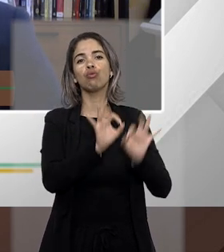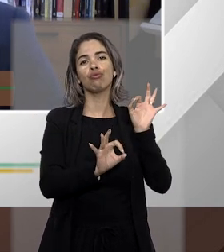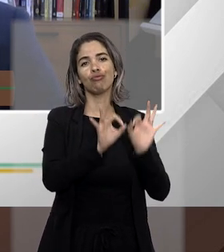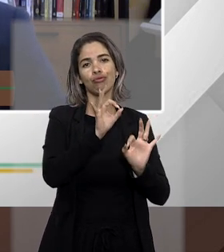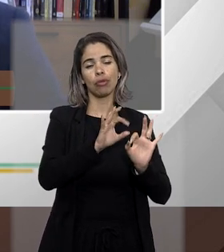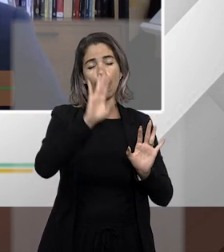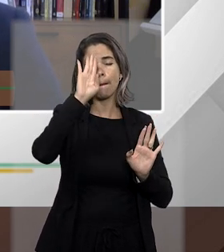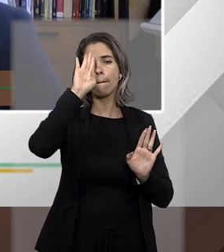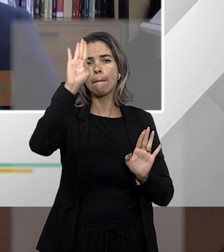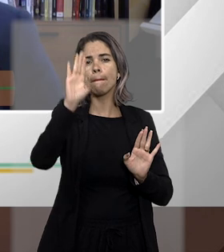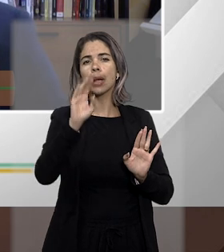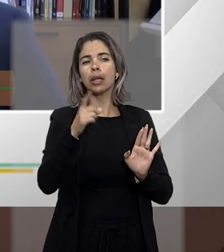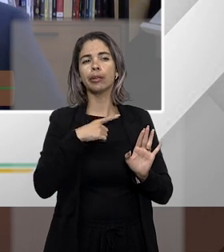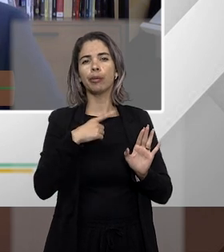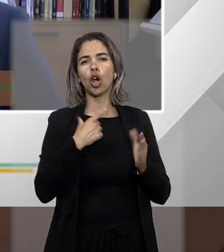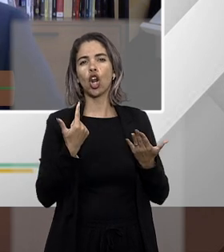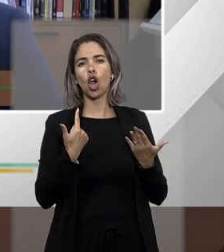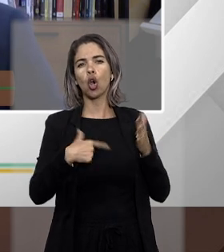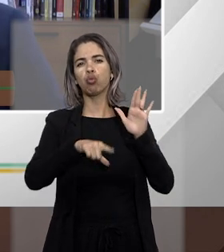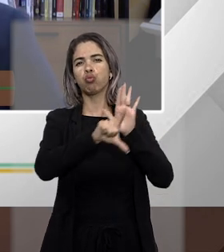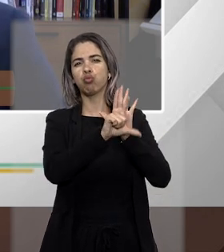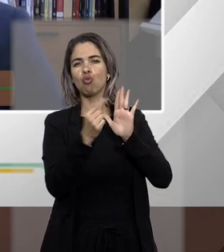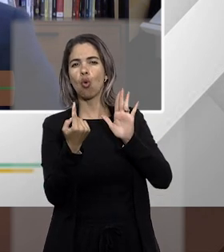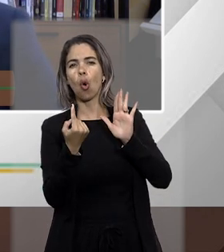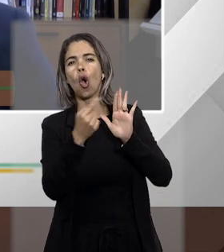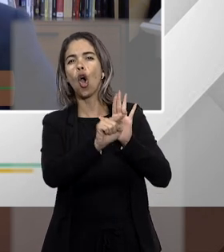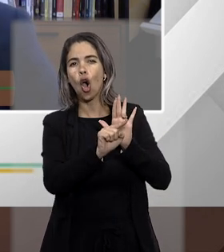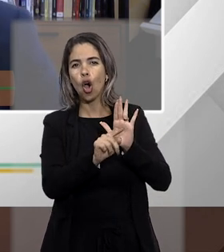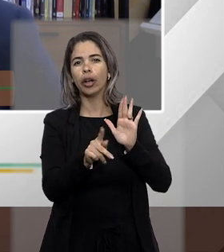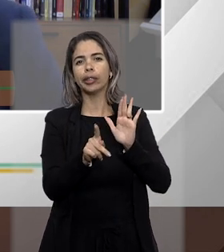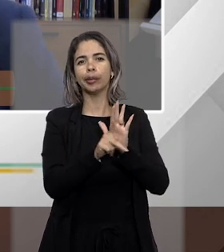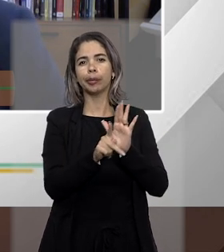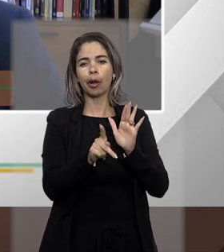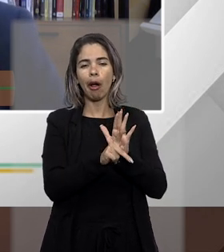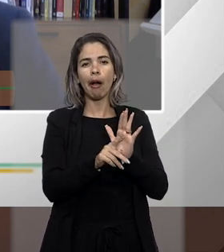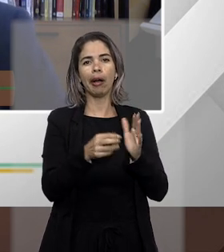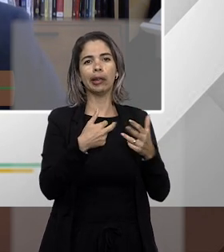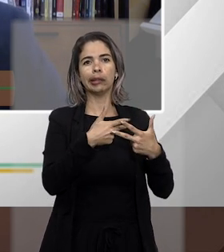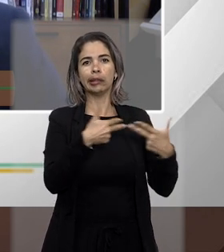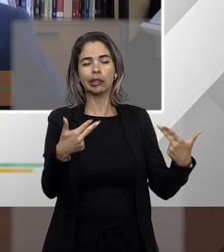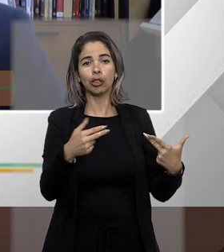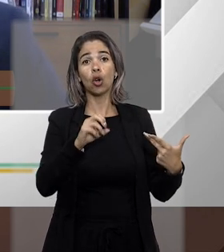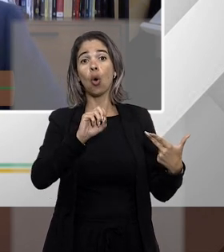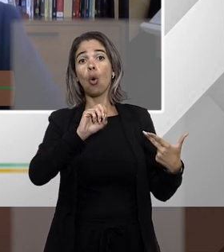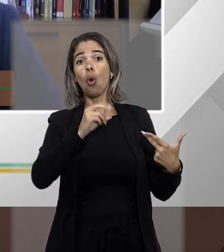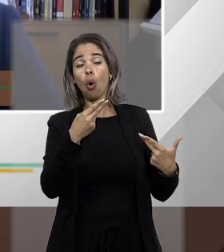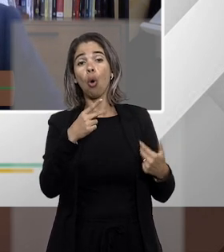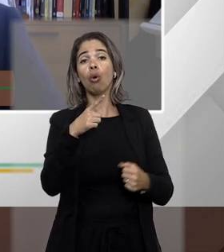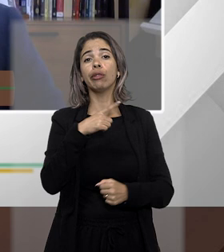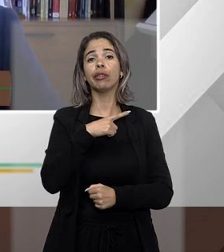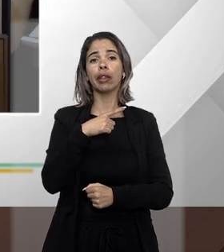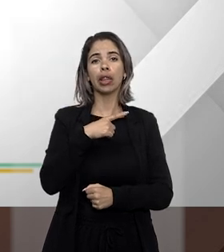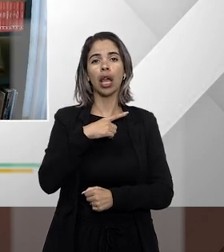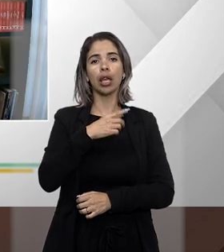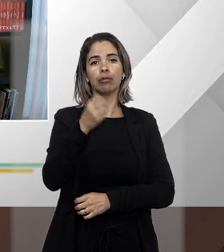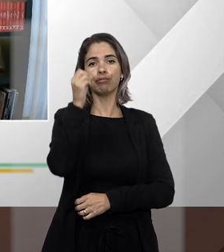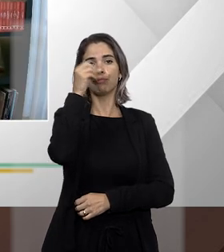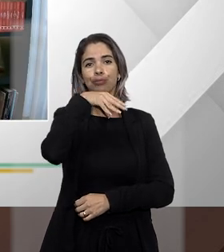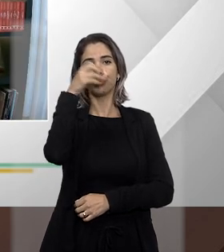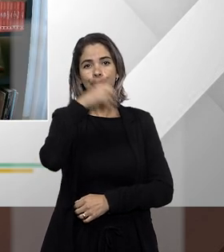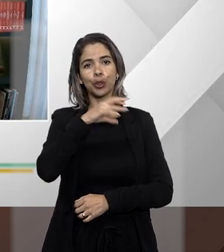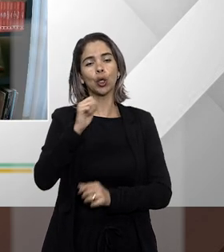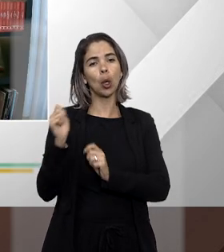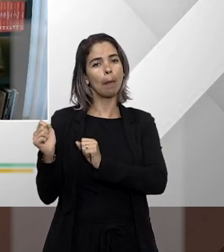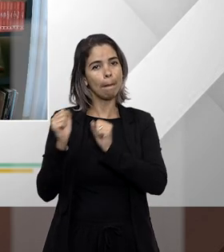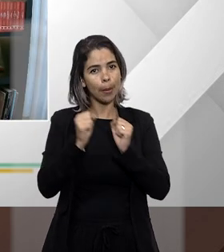com teratologia nos casos de aberrações ou até nos casos de abuso de poder sem dúvida Professor